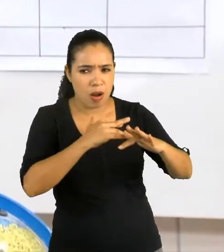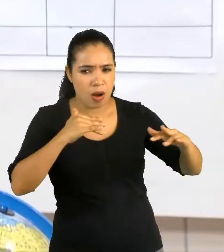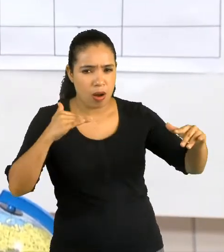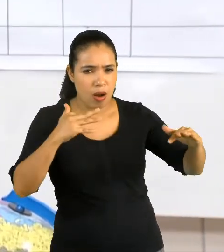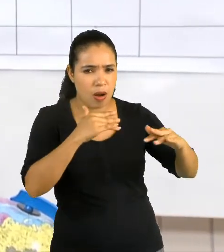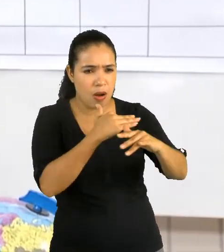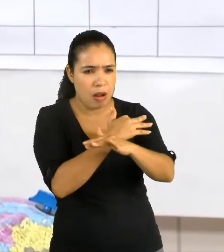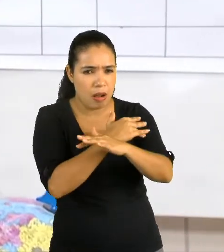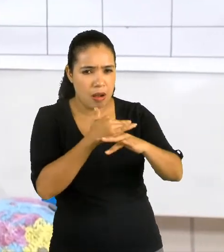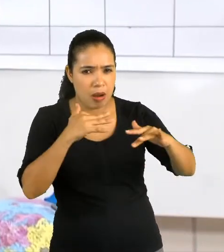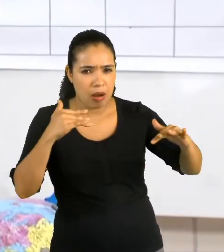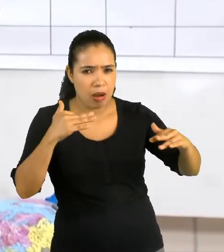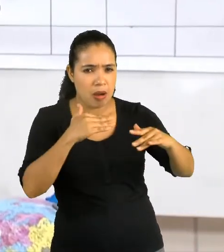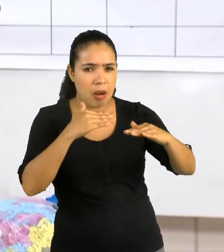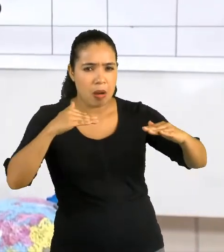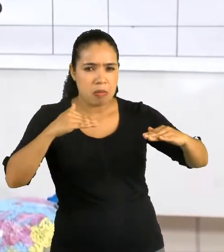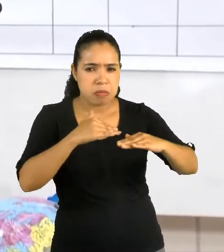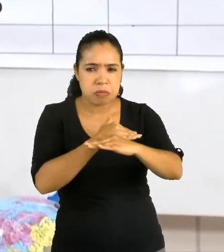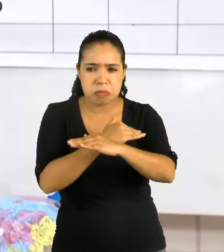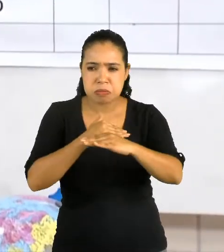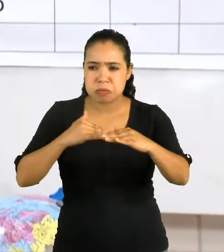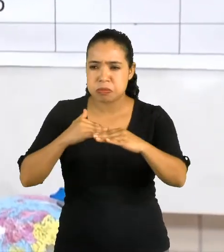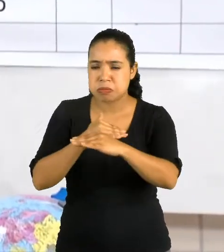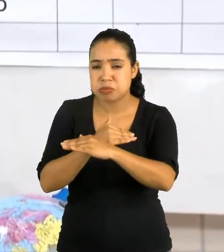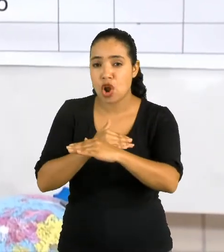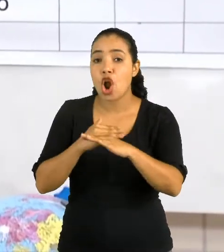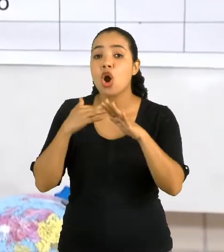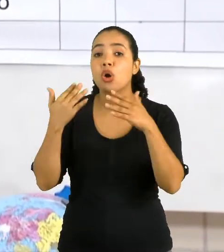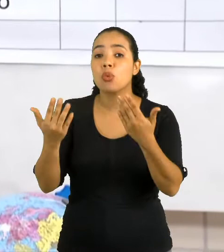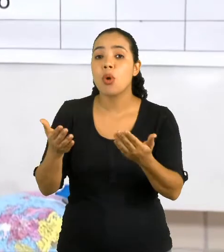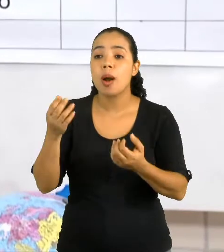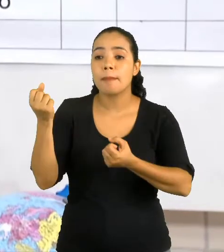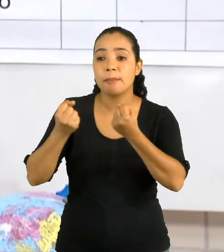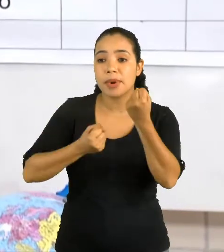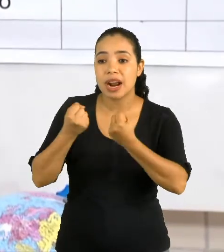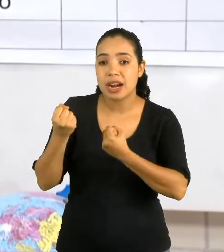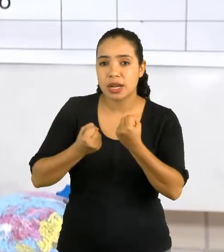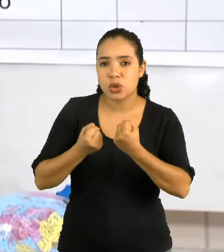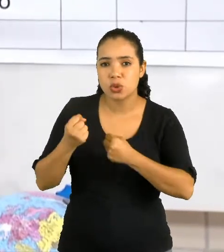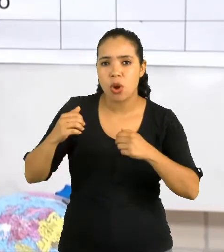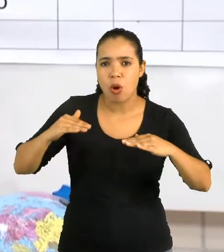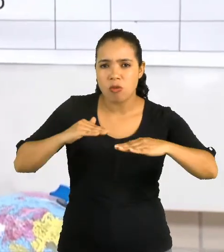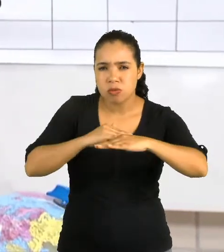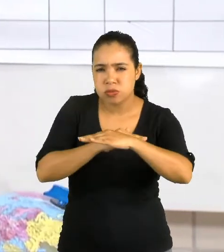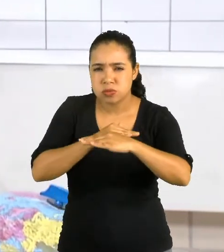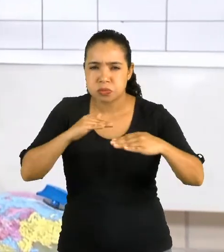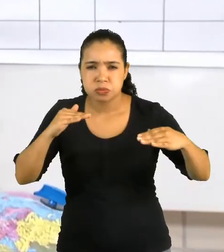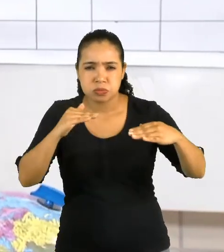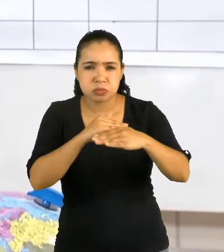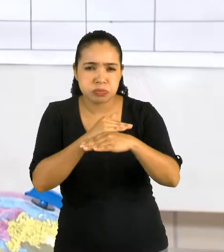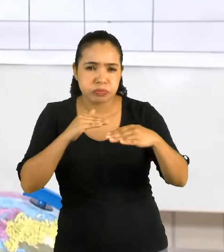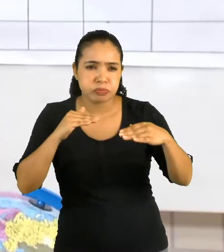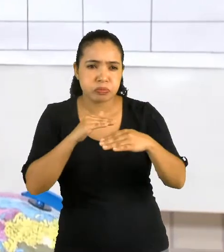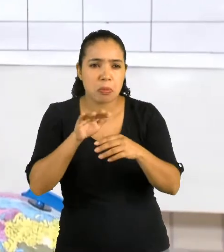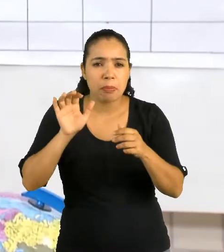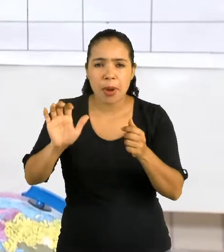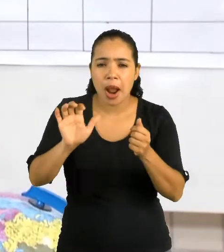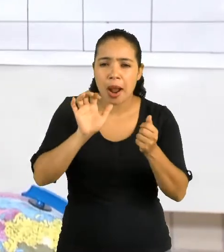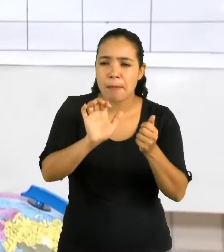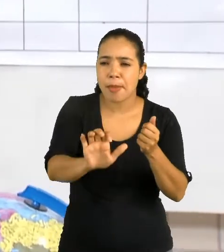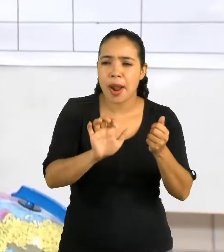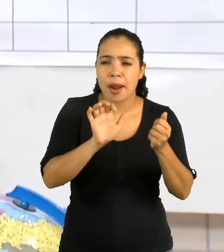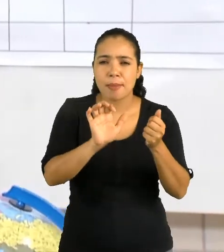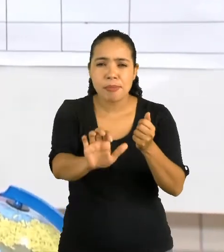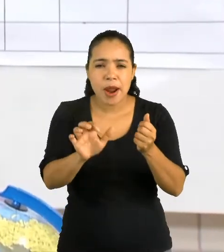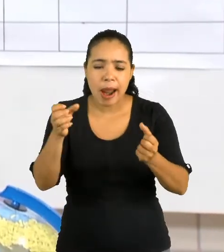Qual é o período que nós mais ouvimos o som do trânsito? O